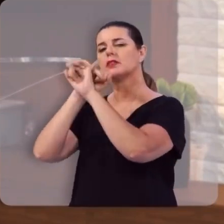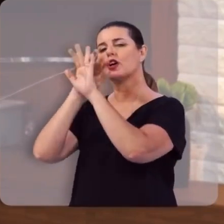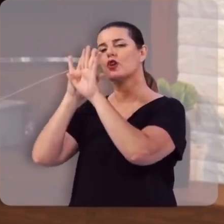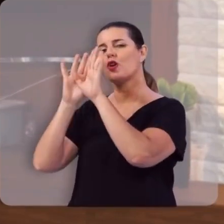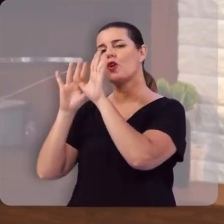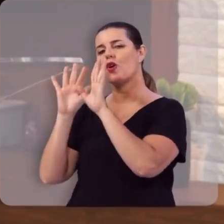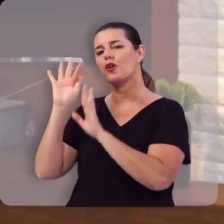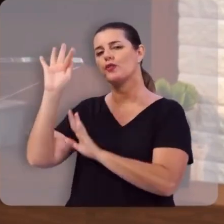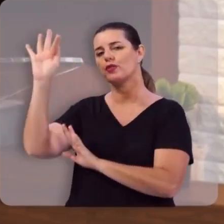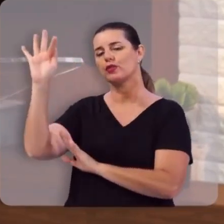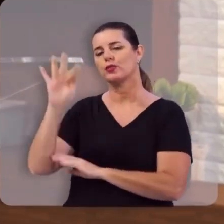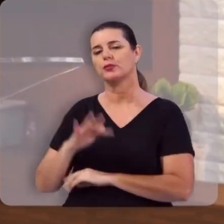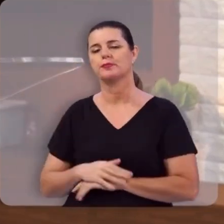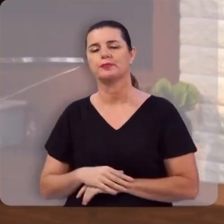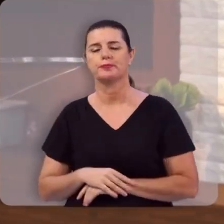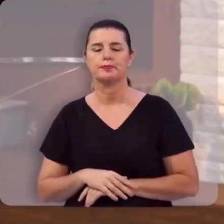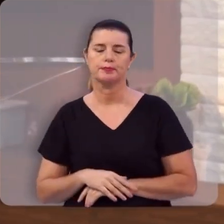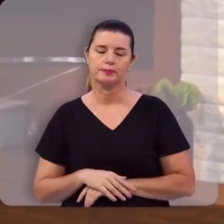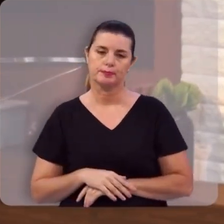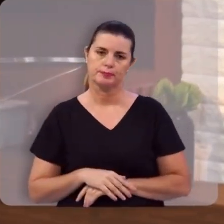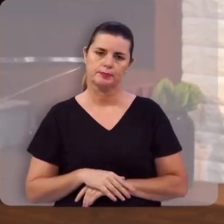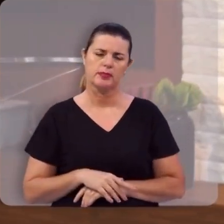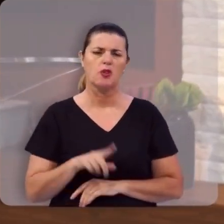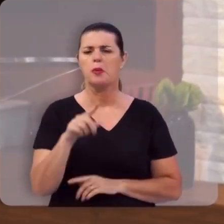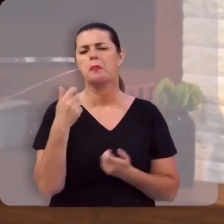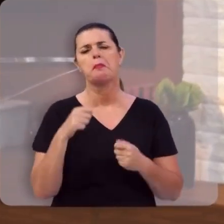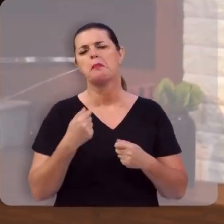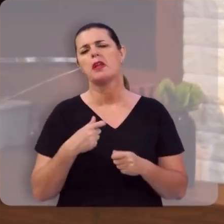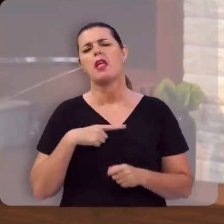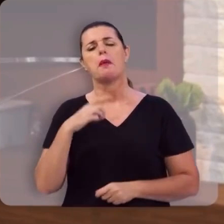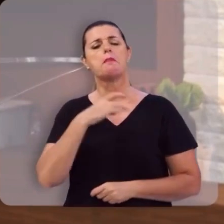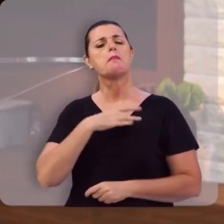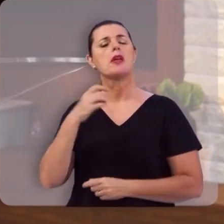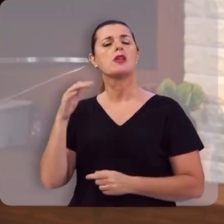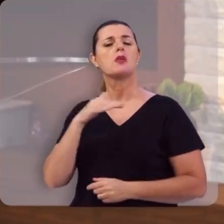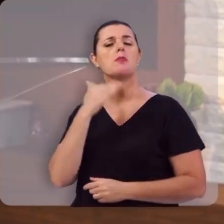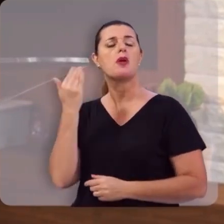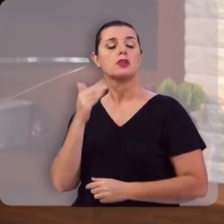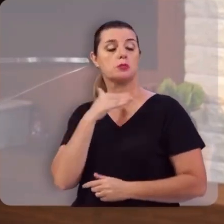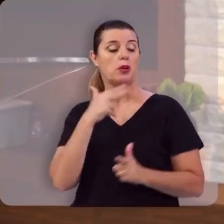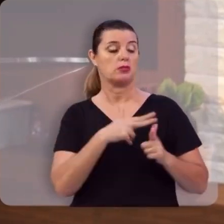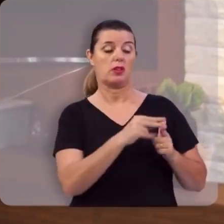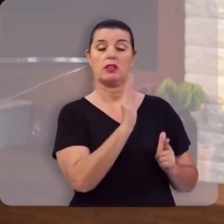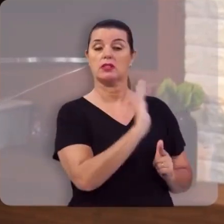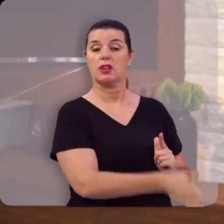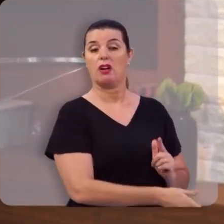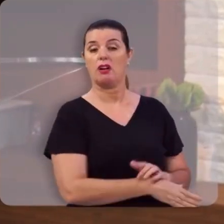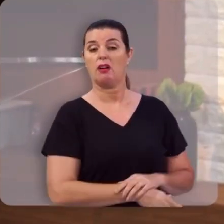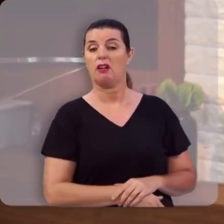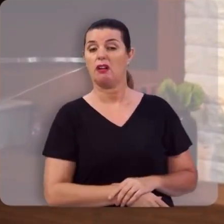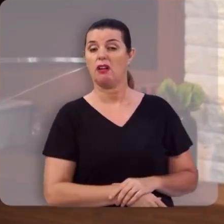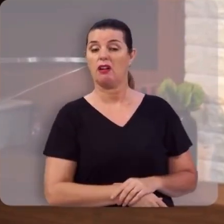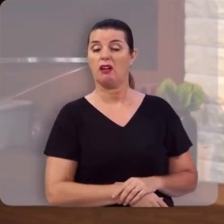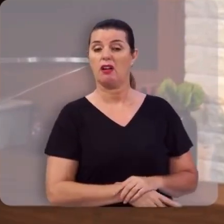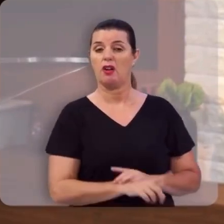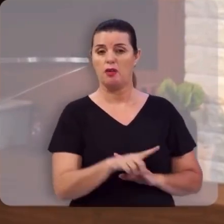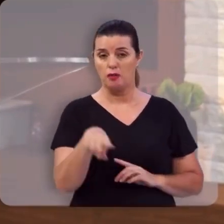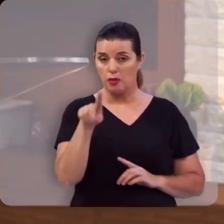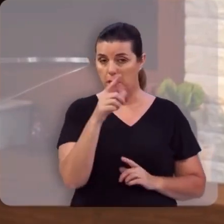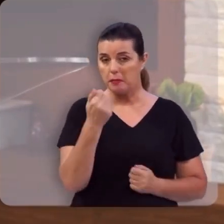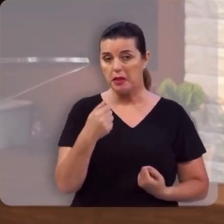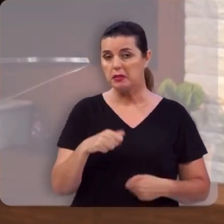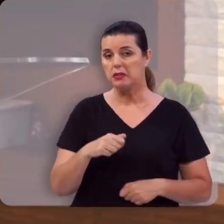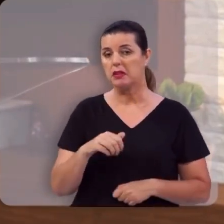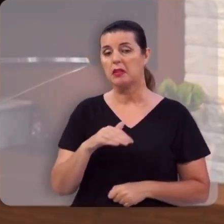em relação ao futuro. Você não precisa mais ter medo da morte, porque a morte foi vencida. Você não precisa ter